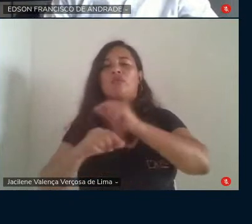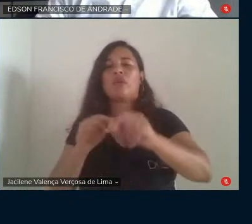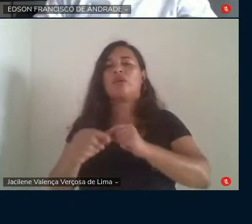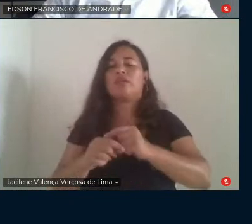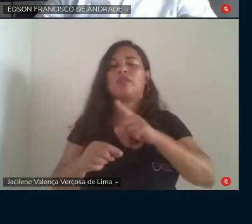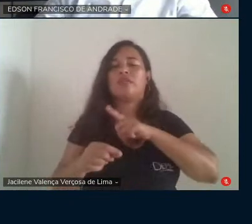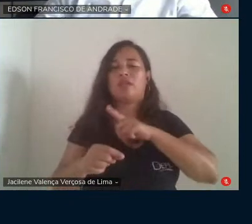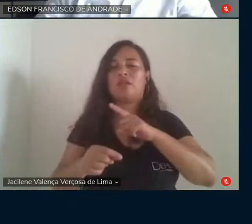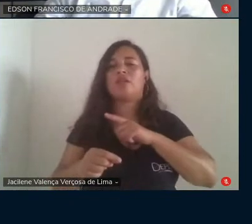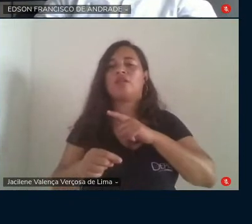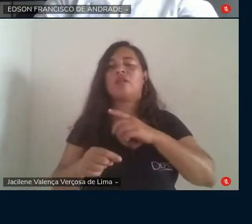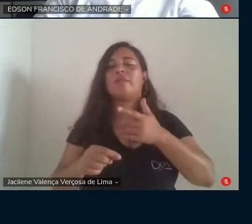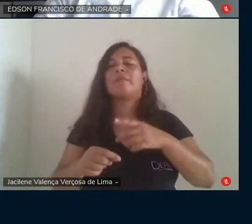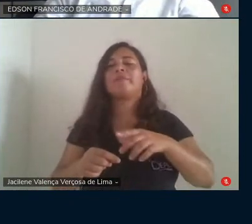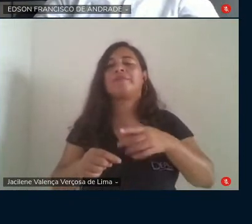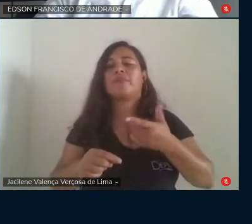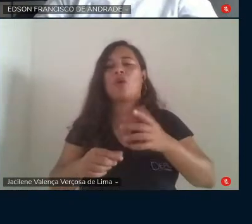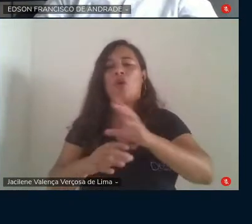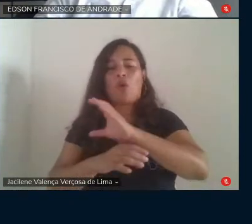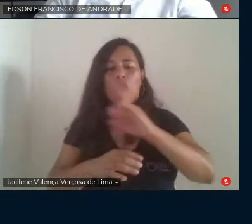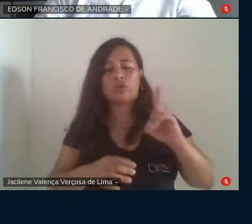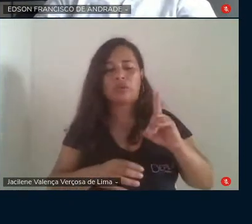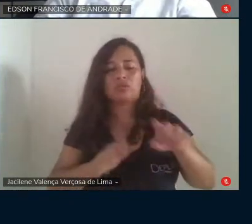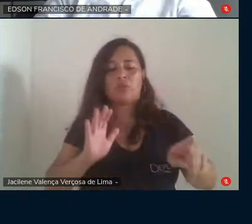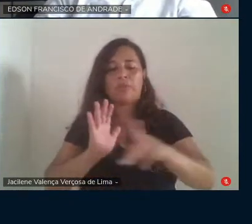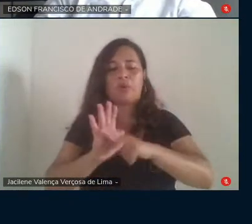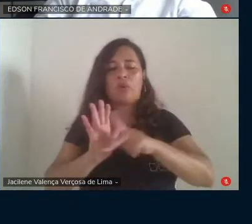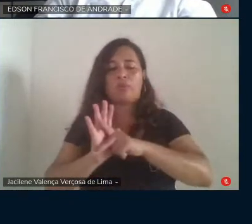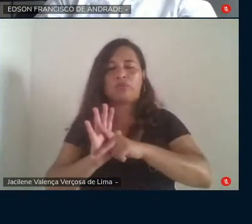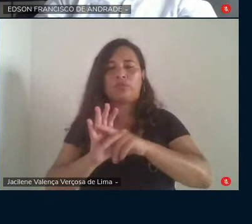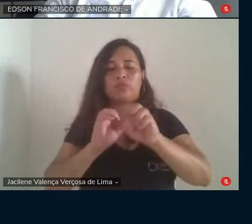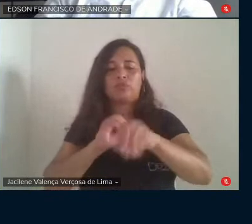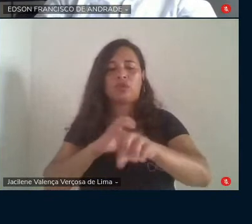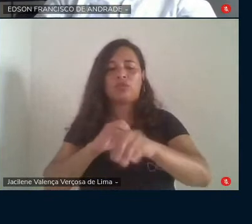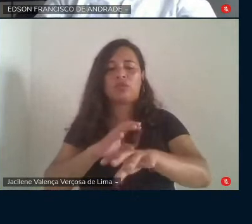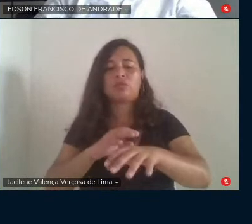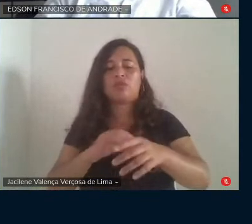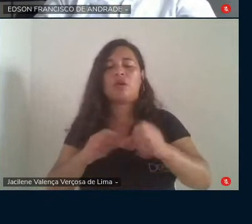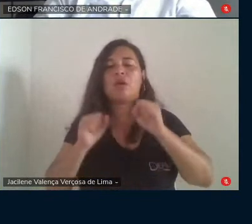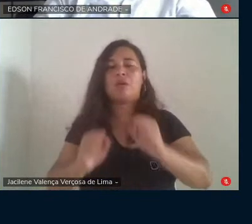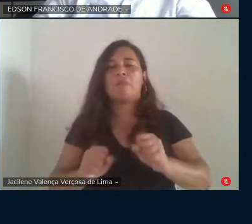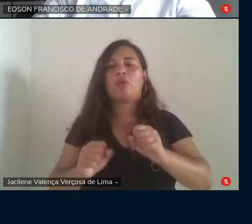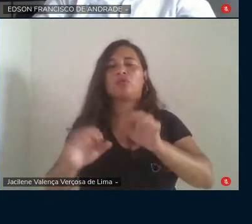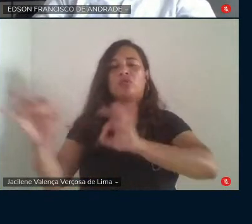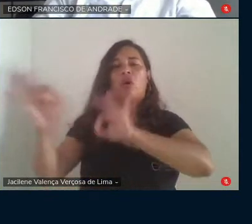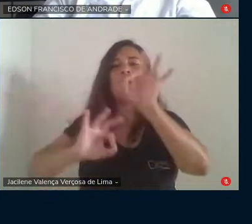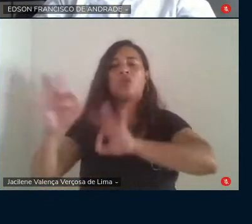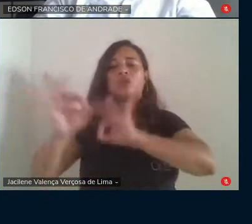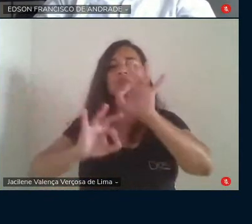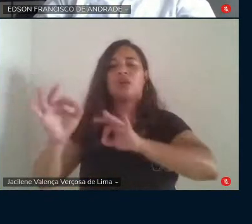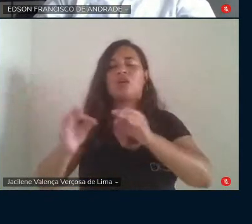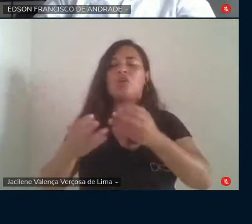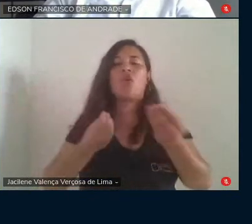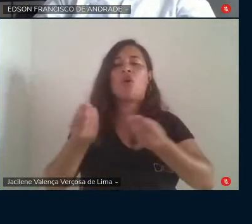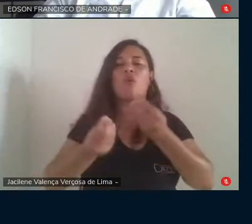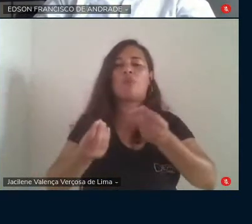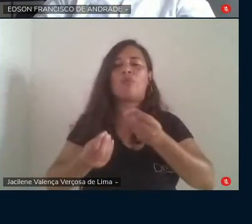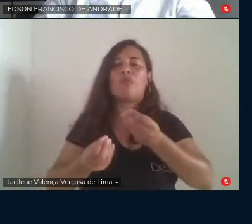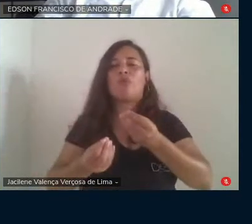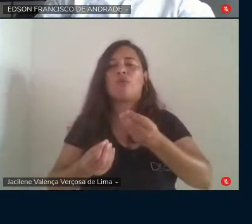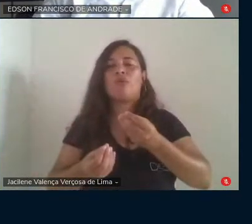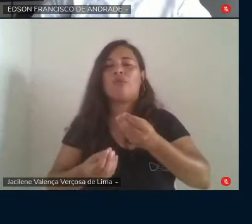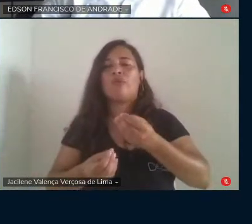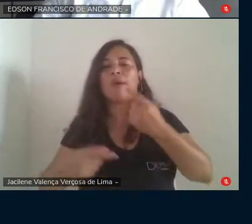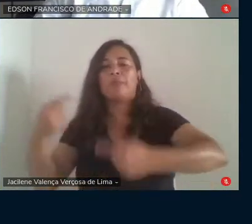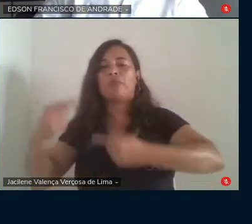mobilizador, coordenador das conferências de educação e possa traçar e organizar os rumos da política educacional do